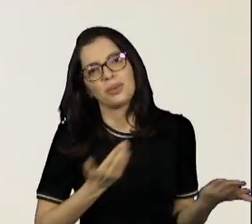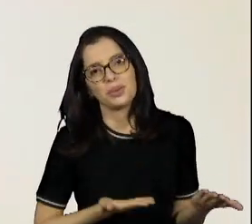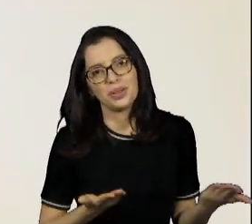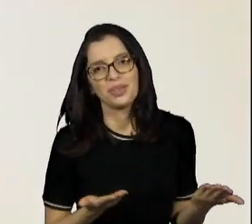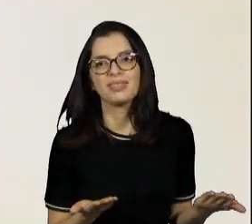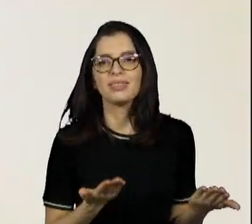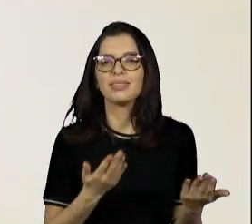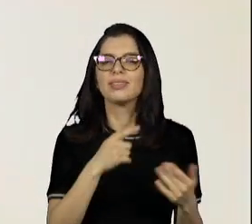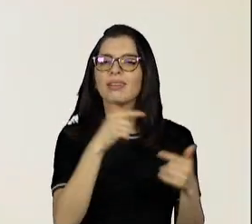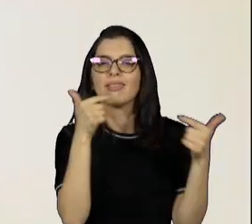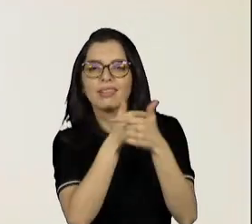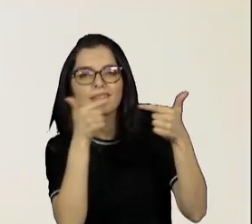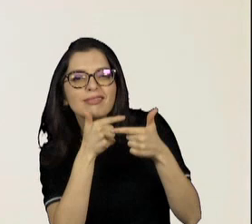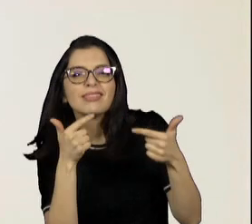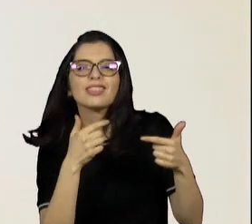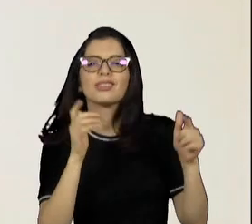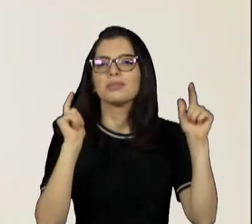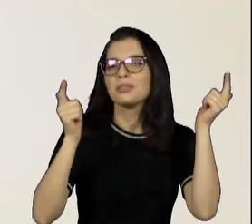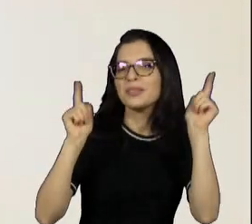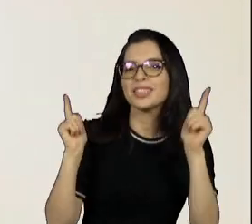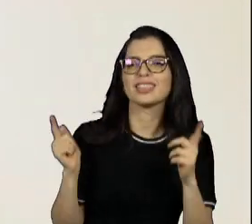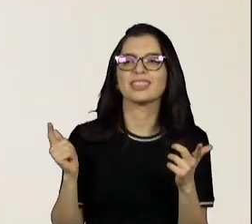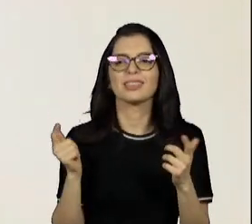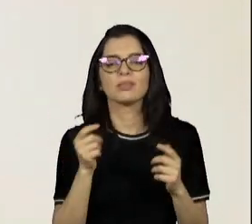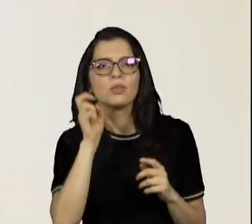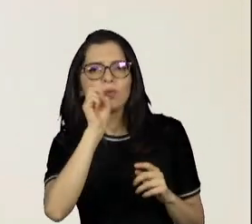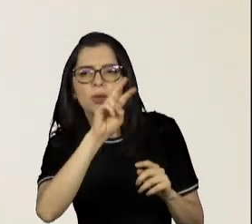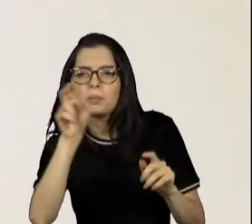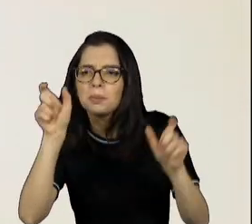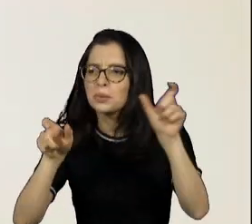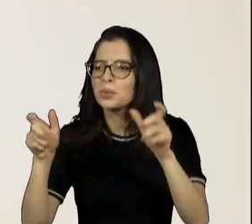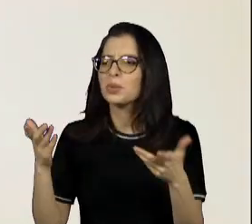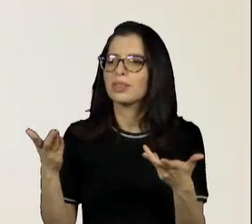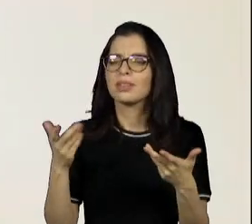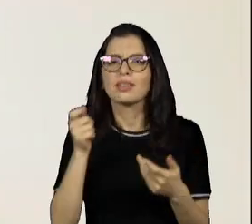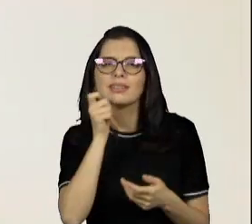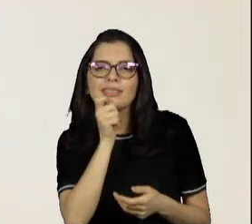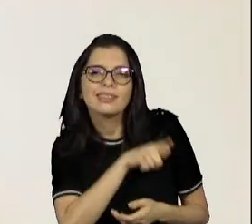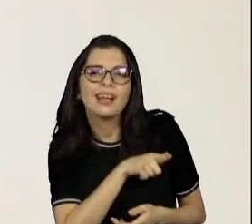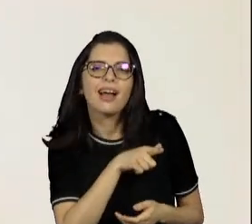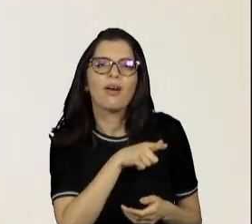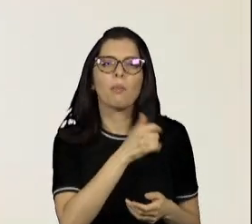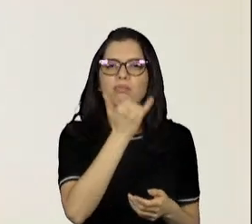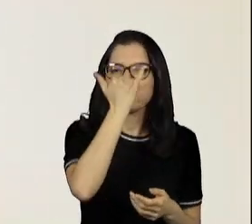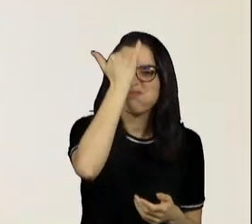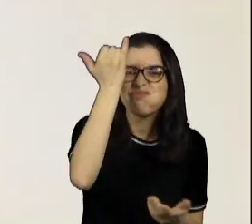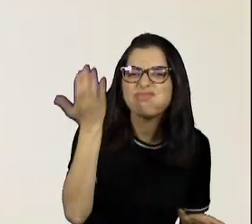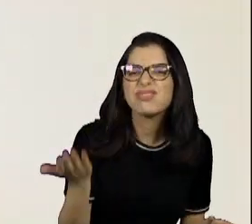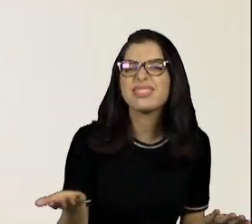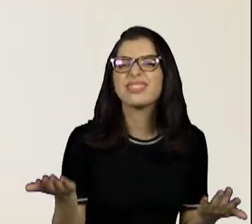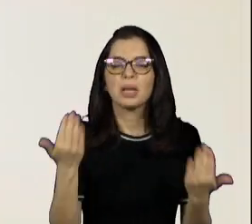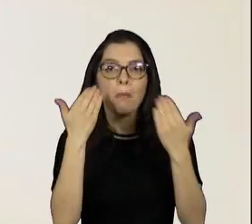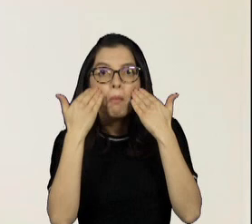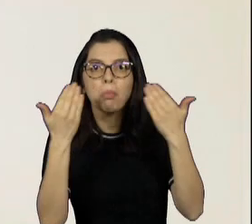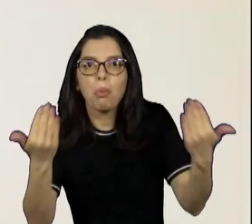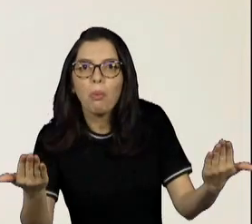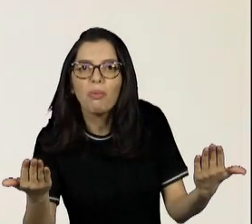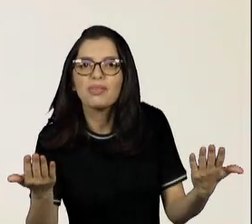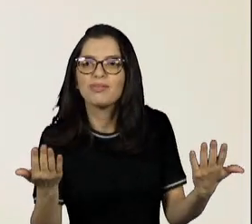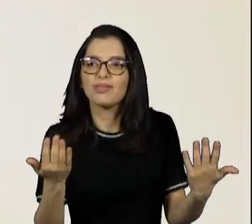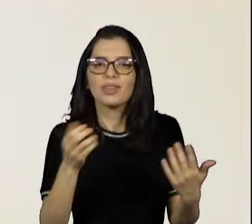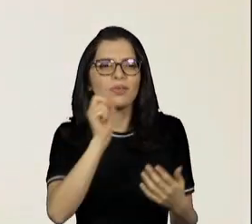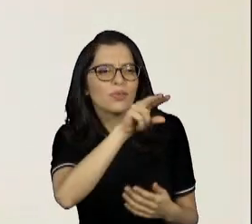diverte quando a gente vê, as pessoas, às vezes, se equivocando, as pessoas, às vezes, se expondo, a gente se diverte quando a gente vê